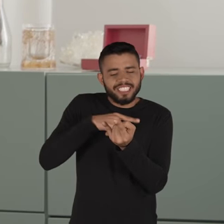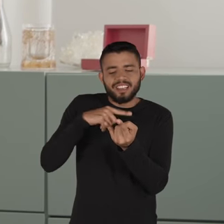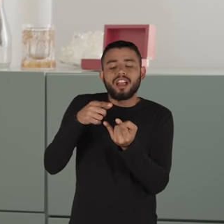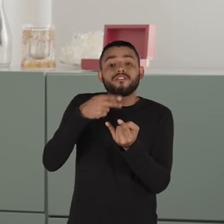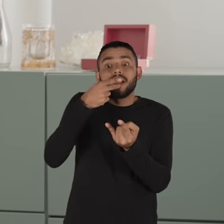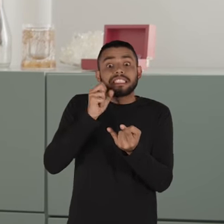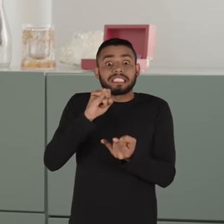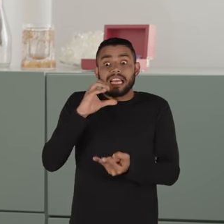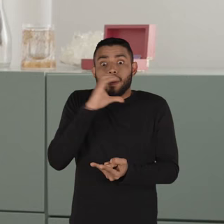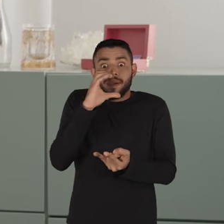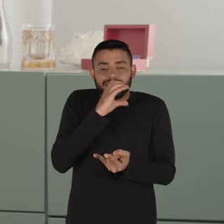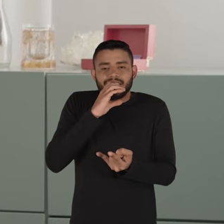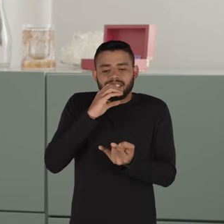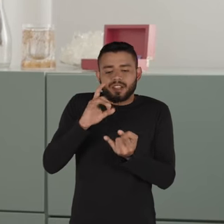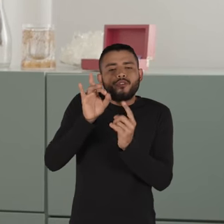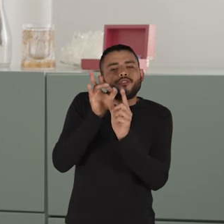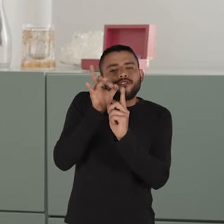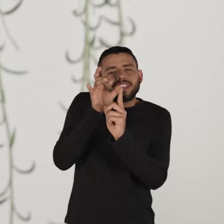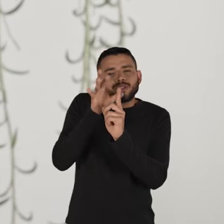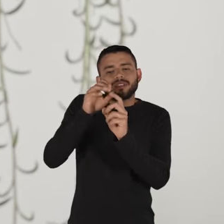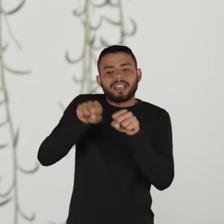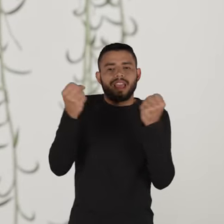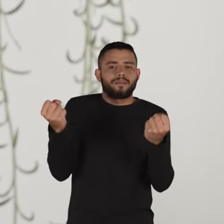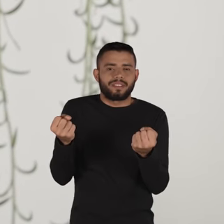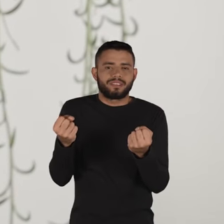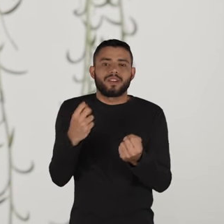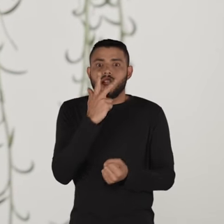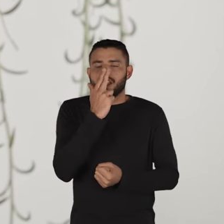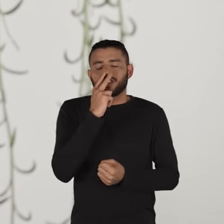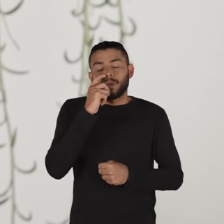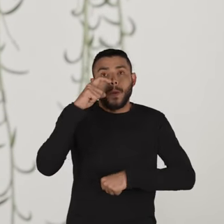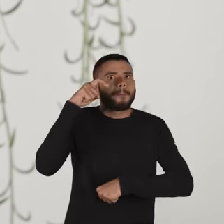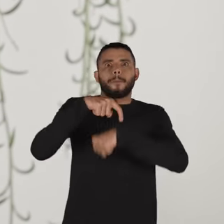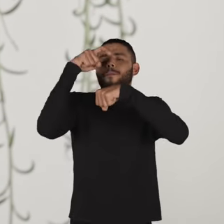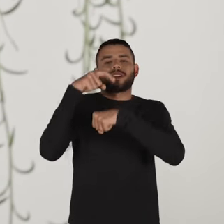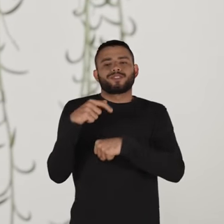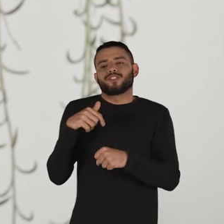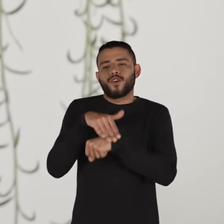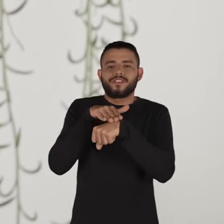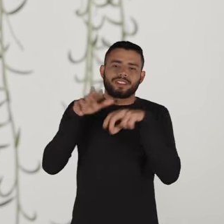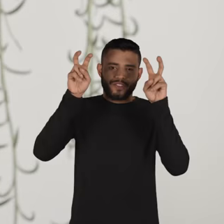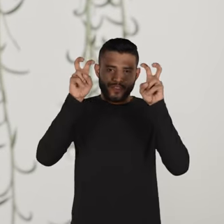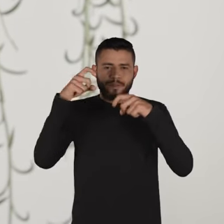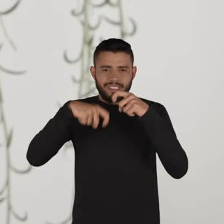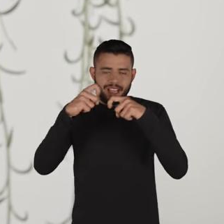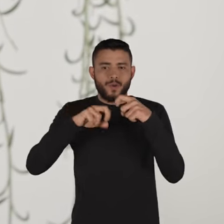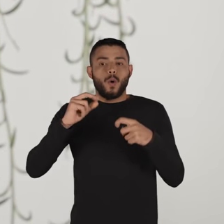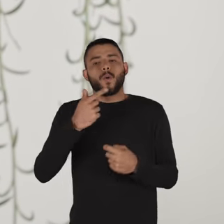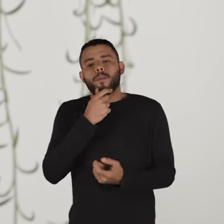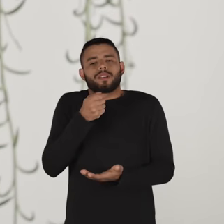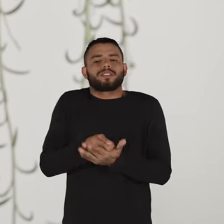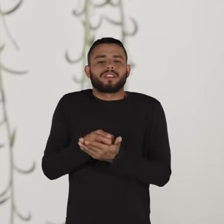que falava, em caso de emergência, quebre o vidro. Acho que esse foi o momento épico, vamos dizer assim, de conversas a respeito de sexo ou